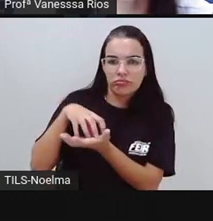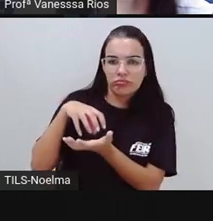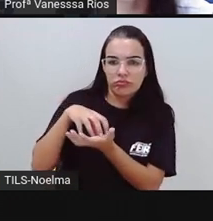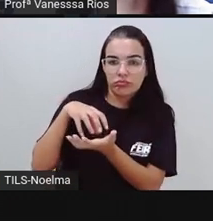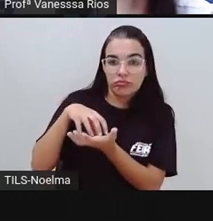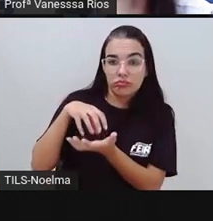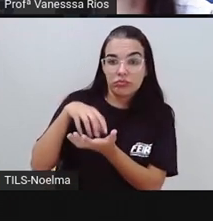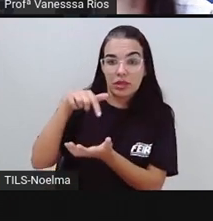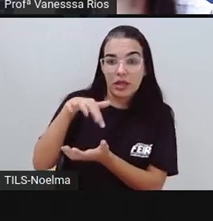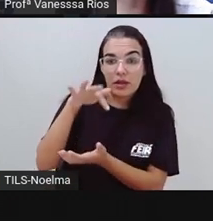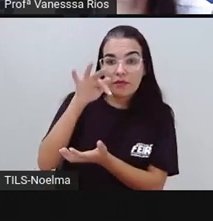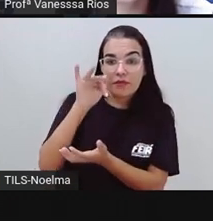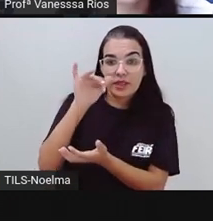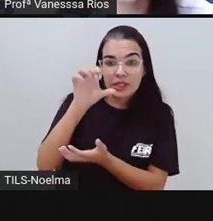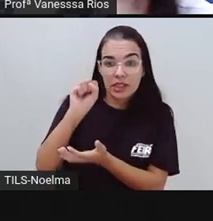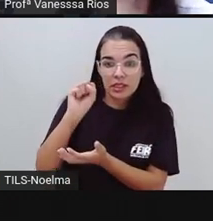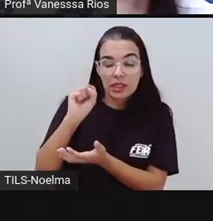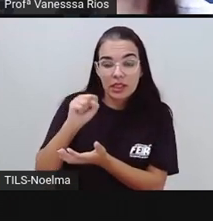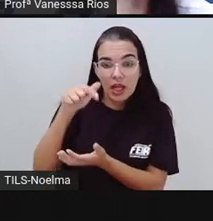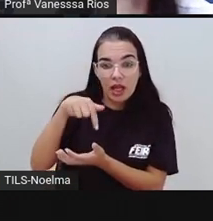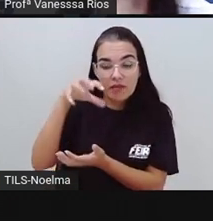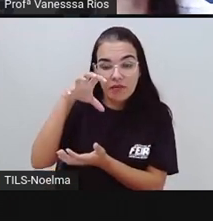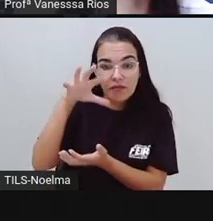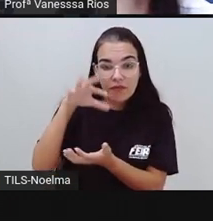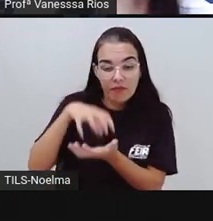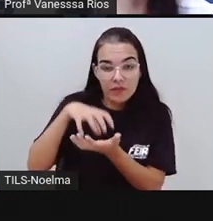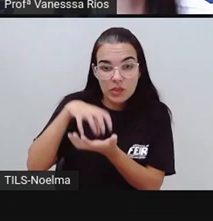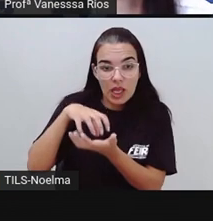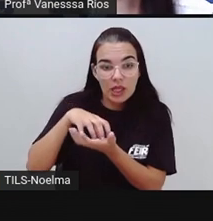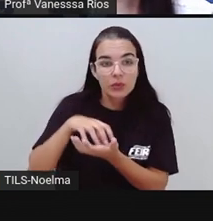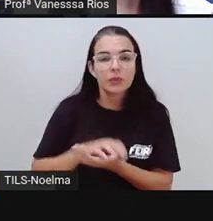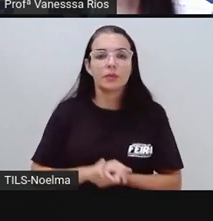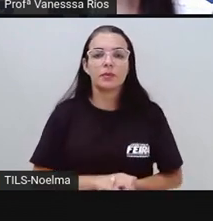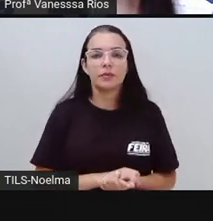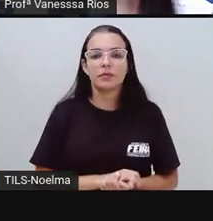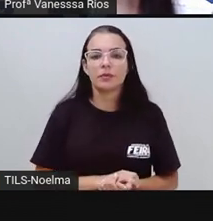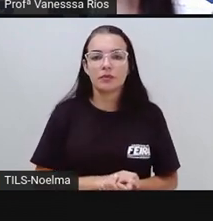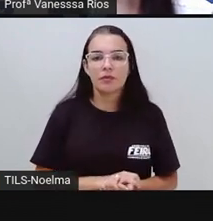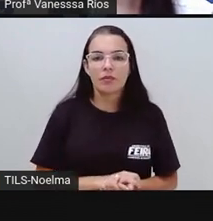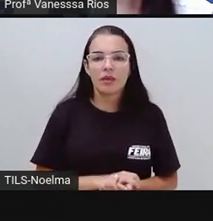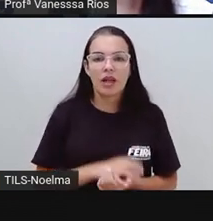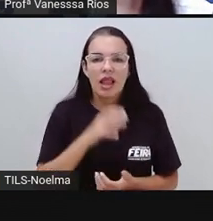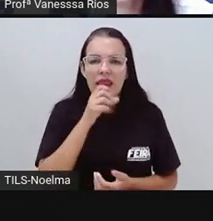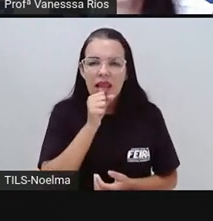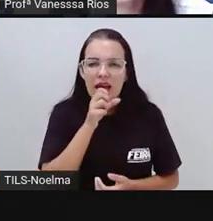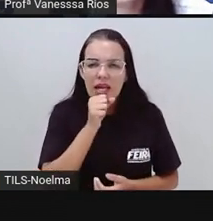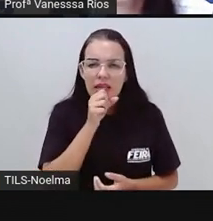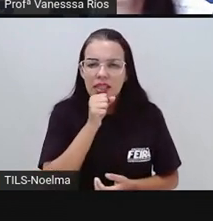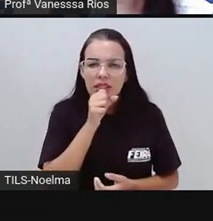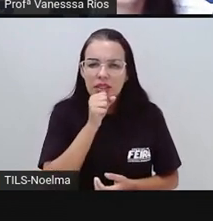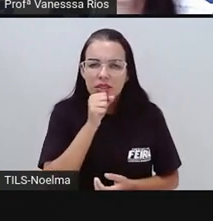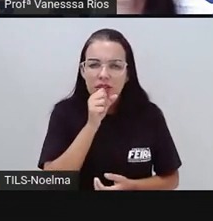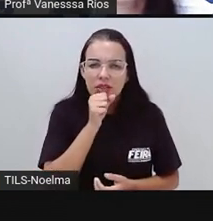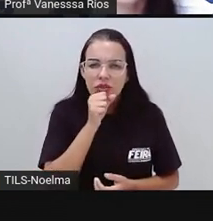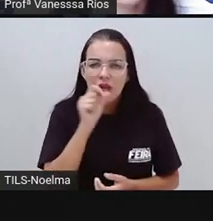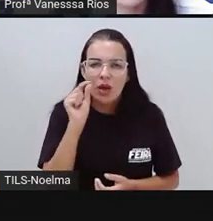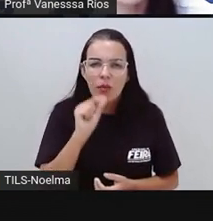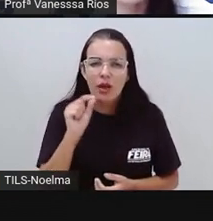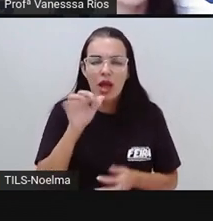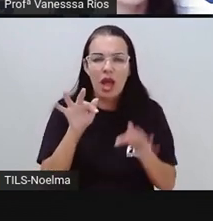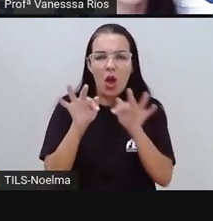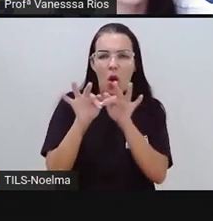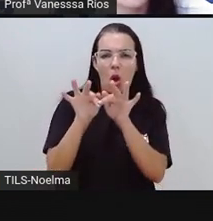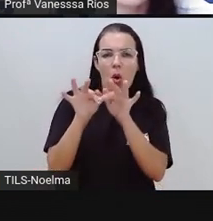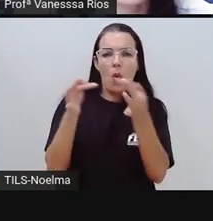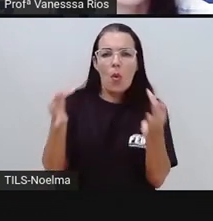cidade, à zona urbana de Feira de Santana. Aqui, essa parte laranja, né?